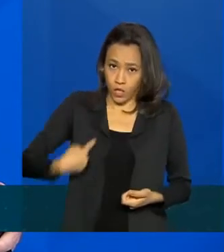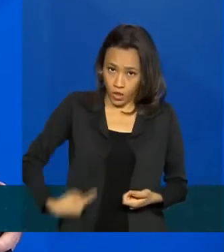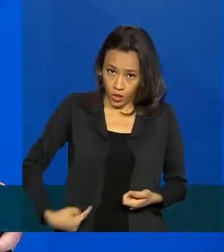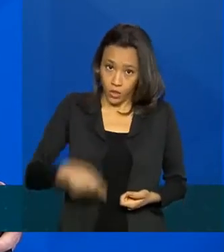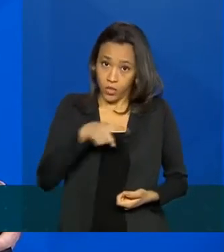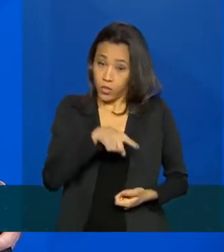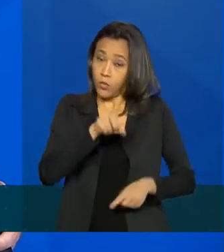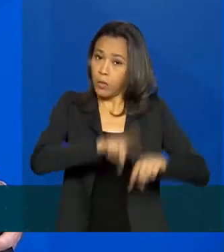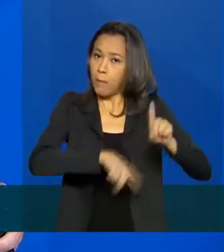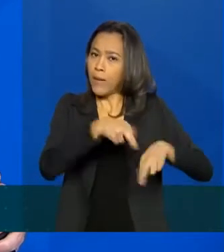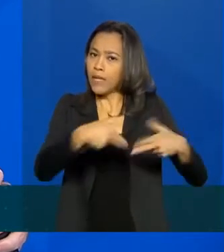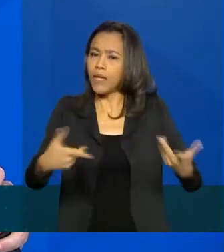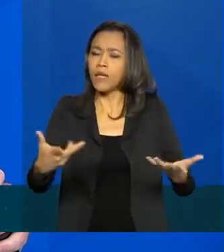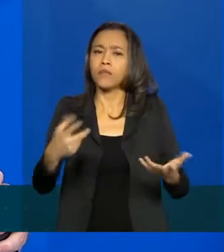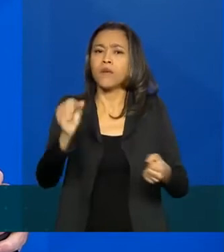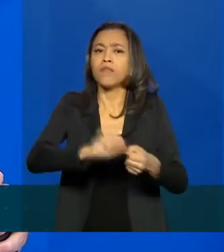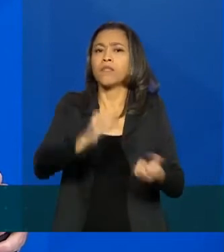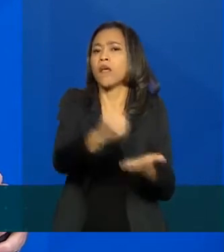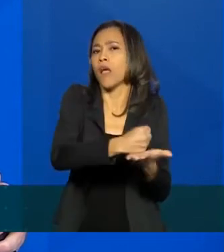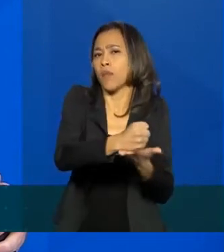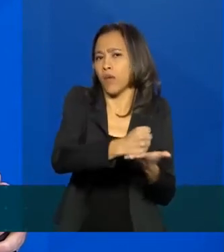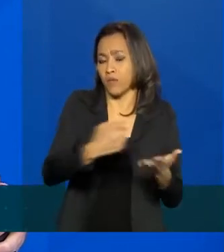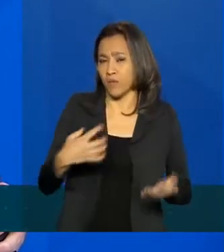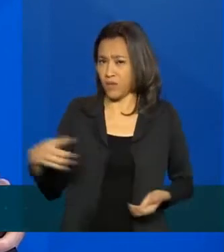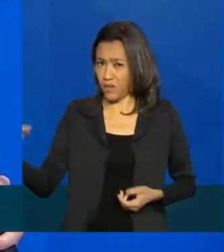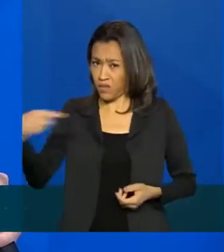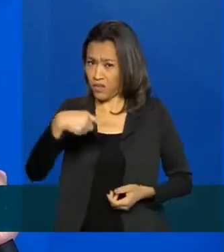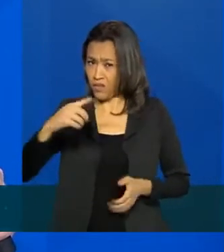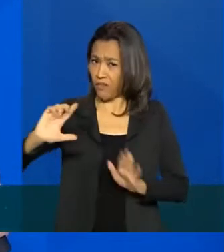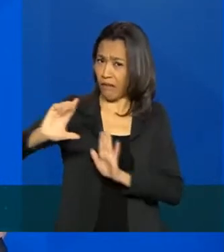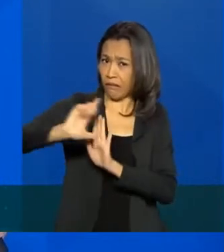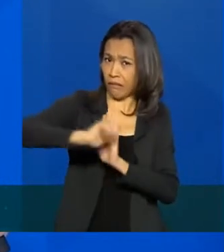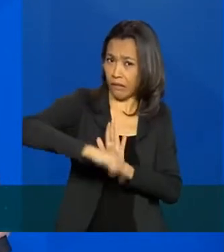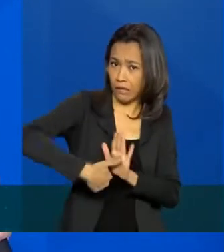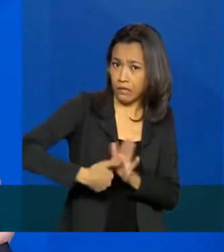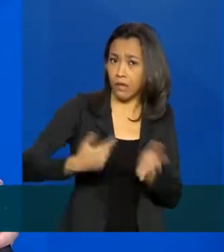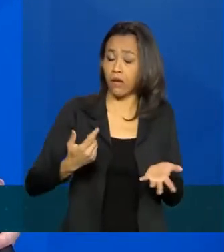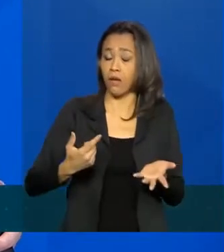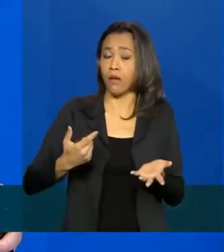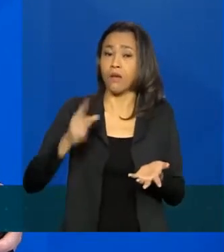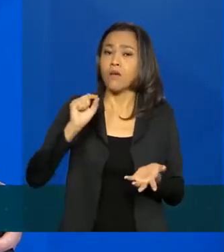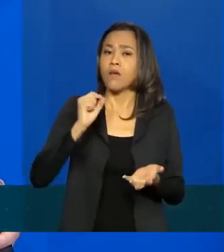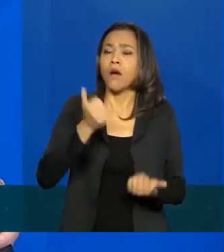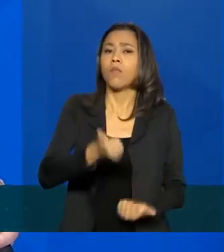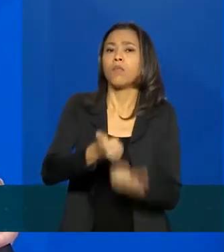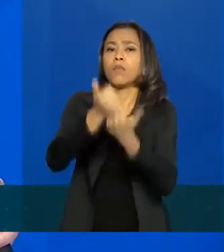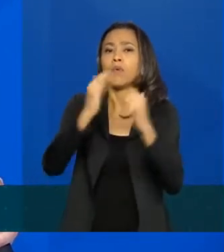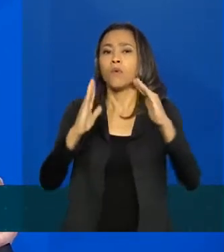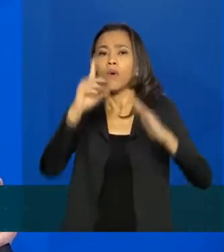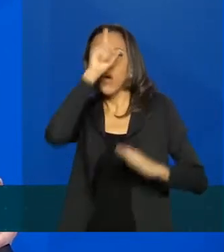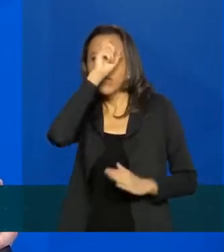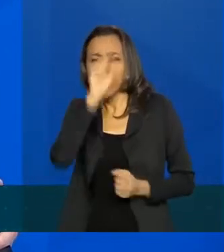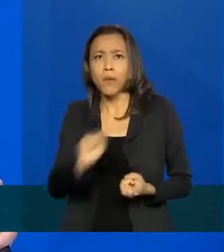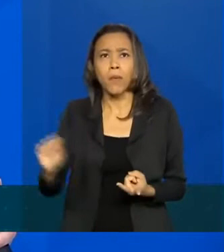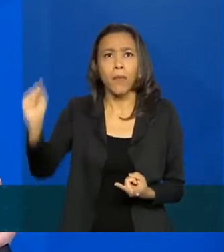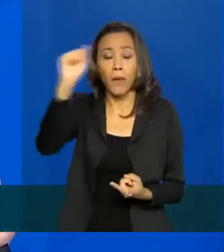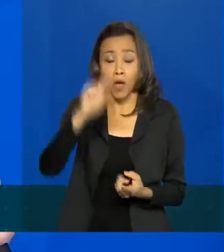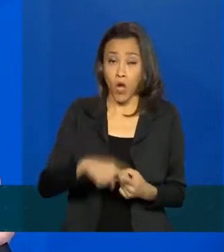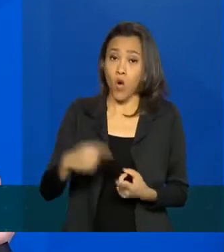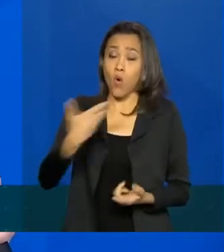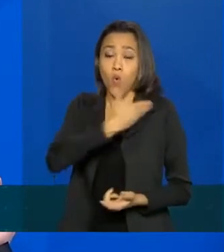adquiridos pelo governo brasileiro? Isso não vai atrasar ainda mais o abastecimento nos hospitais? O governo tem um plano B para evitar o